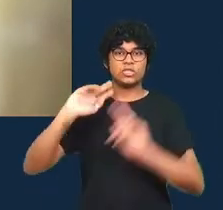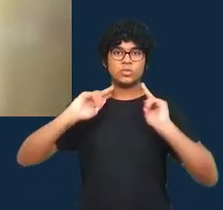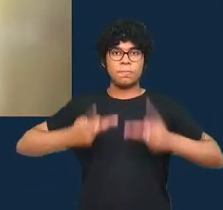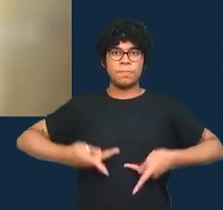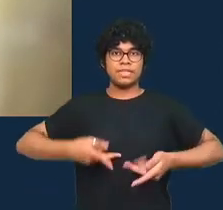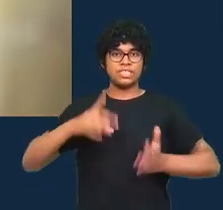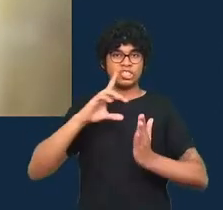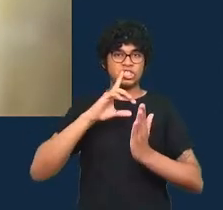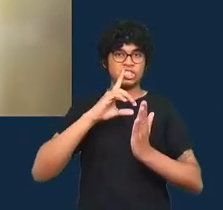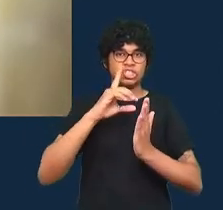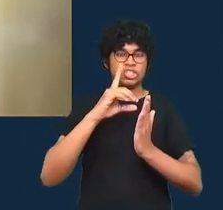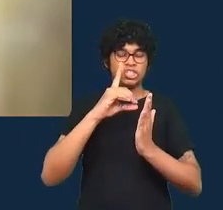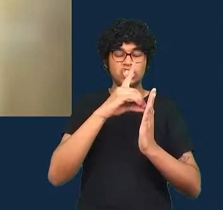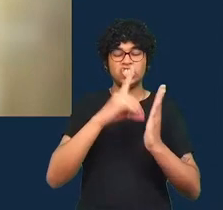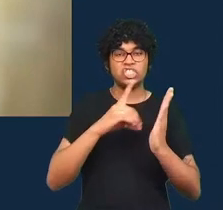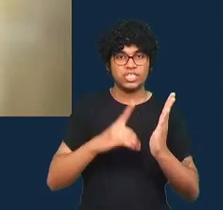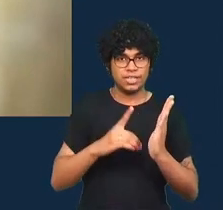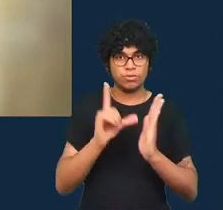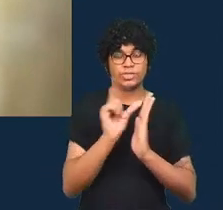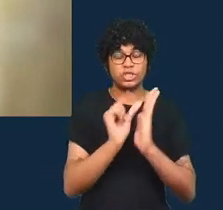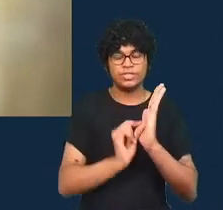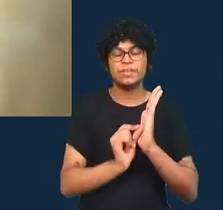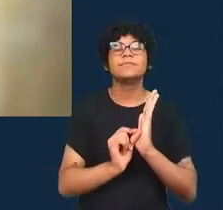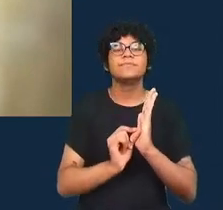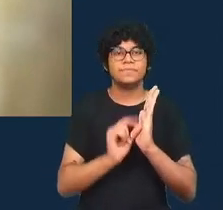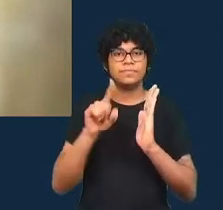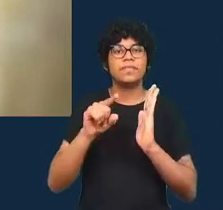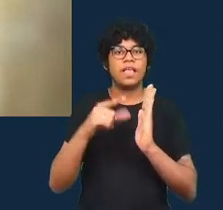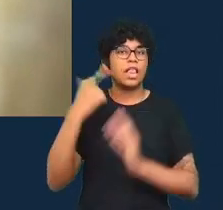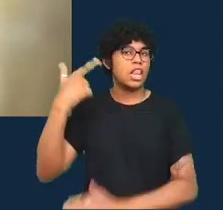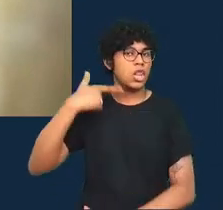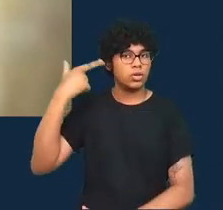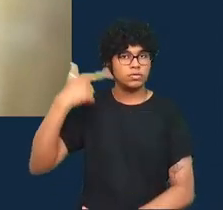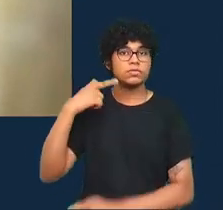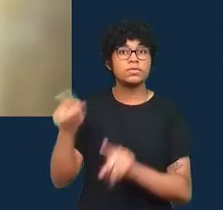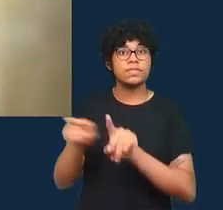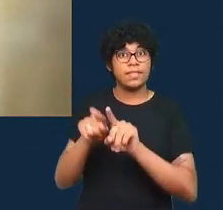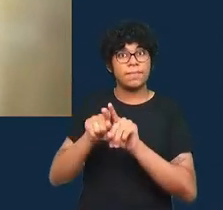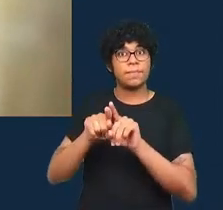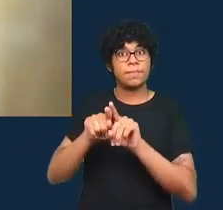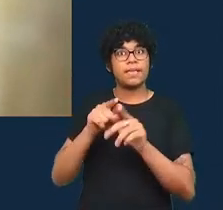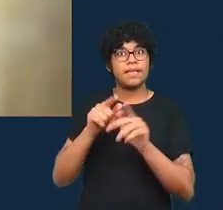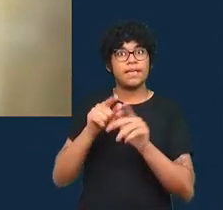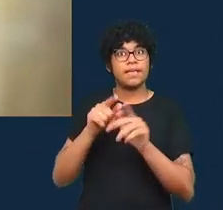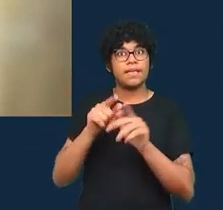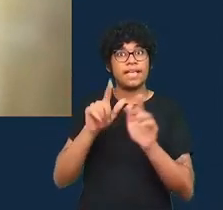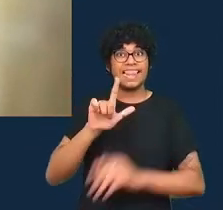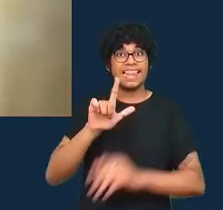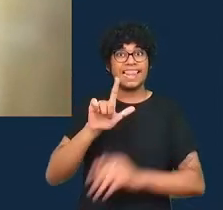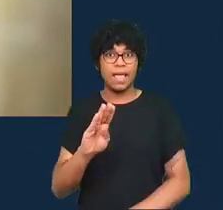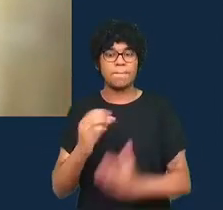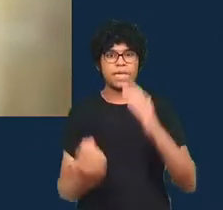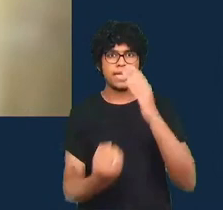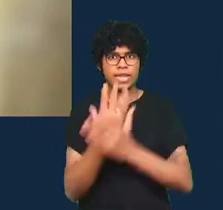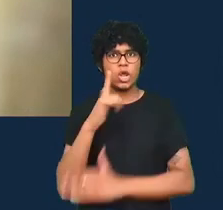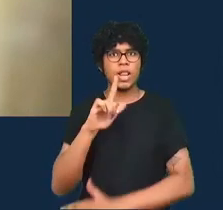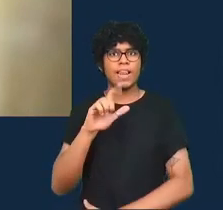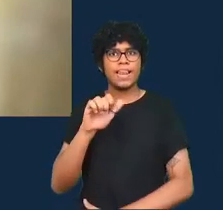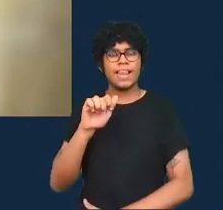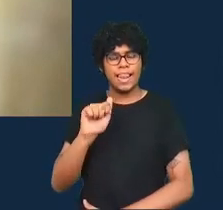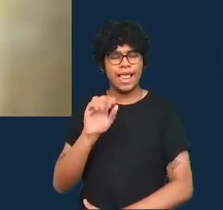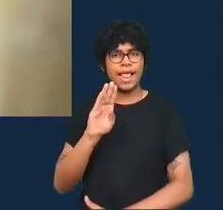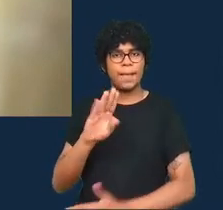no King's College de Londres. Trabalha também no Laboratório de Dados, é o cofundador do Laboratório de Dados Público, e associado,